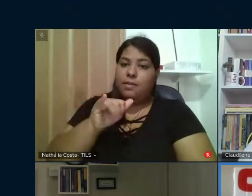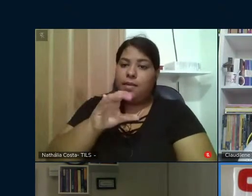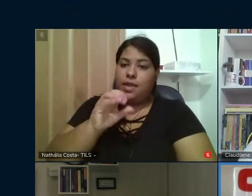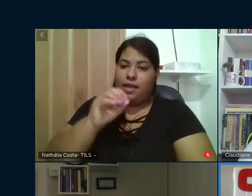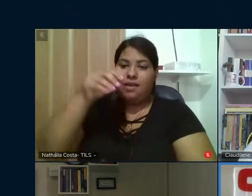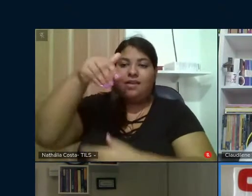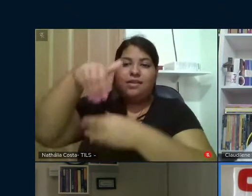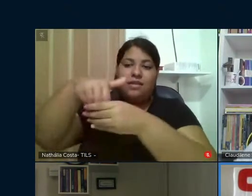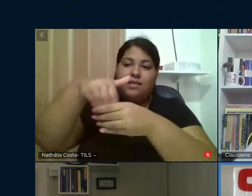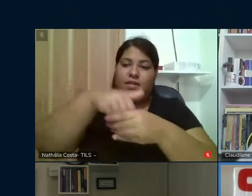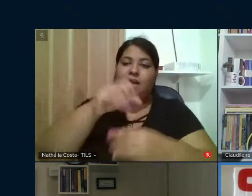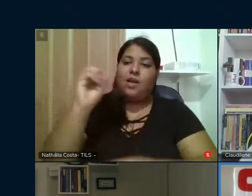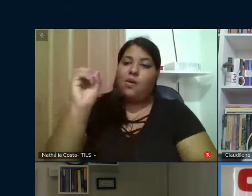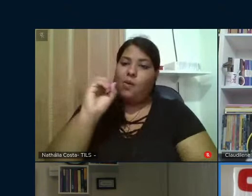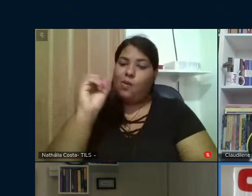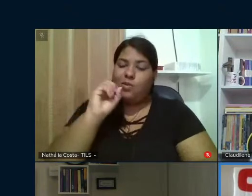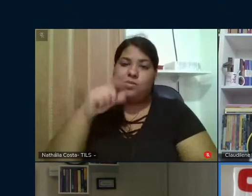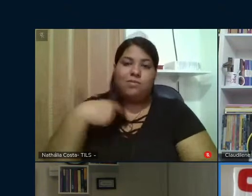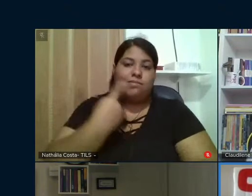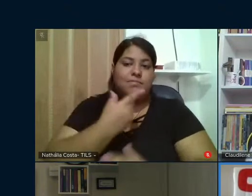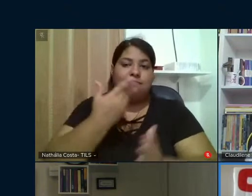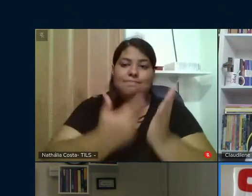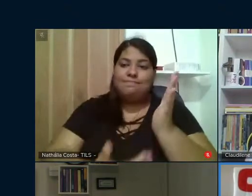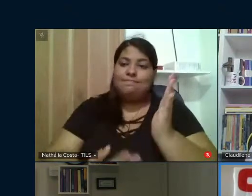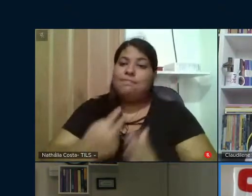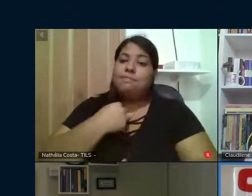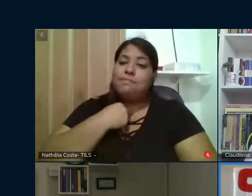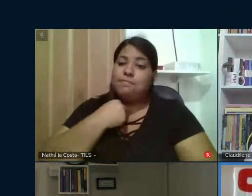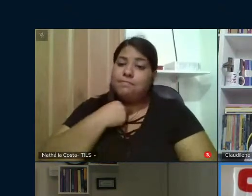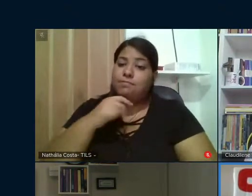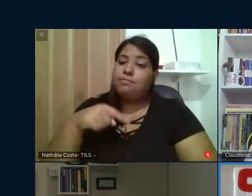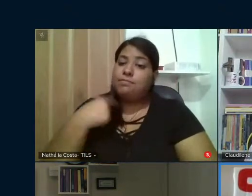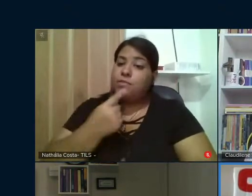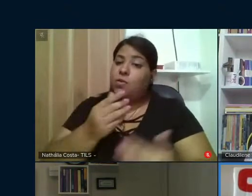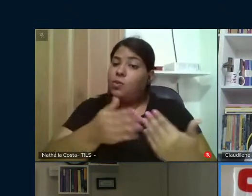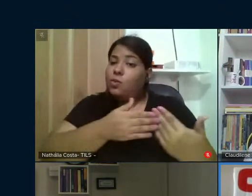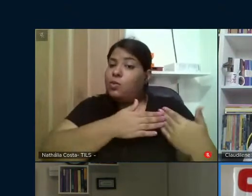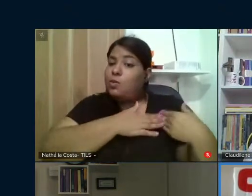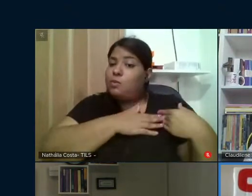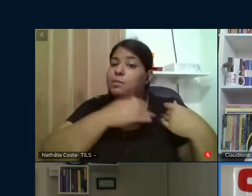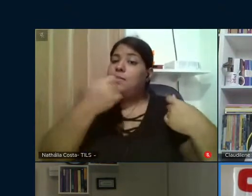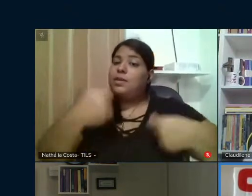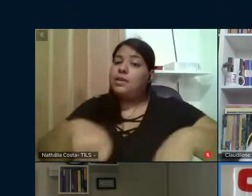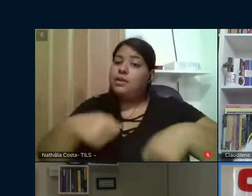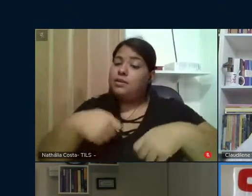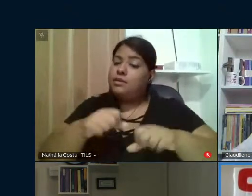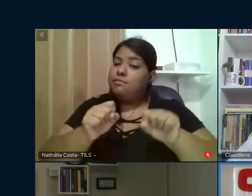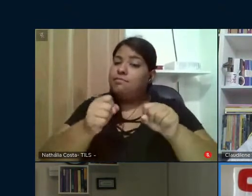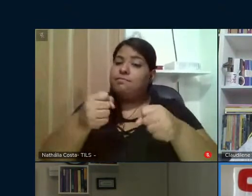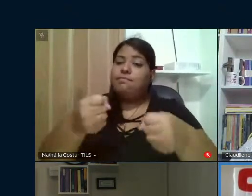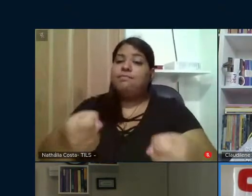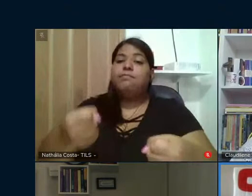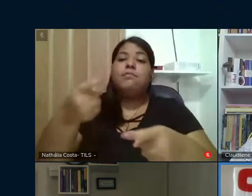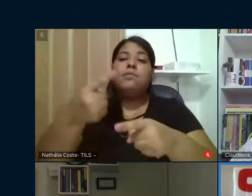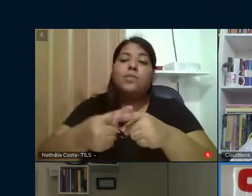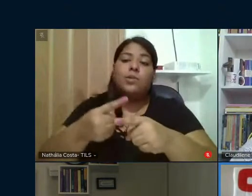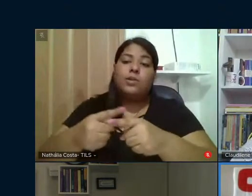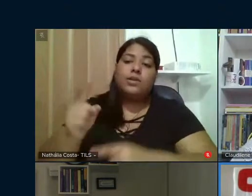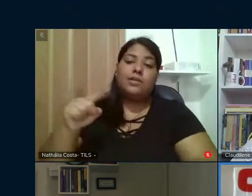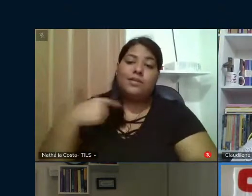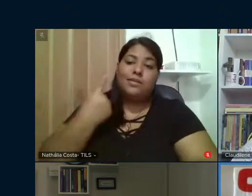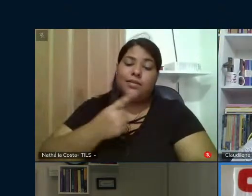outubro. Não podemos perder terreno. Temos que ter esse comprometimento, esse empenho, porque temos a